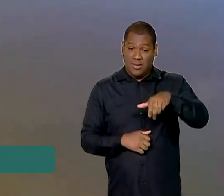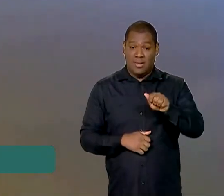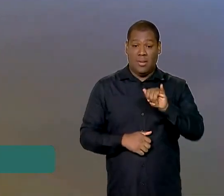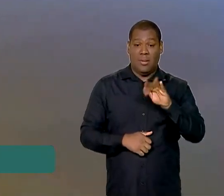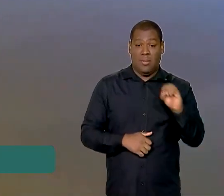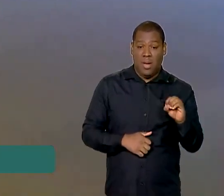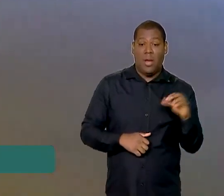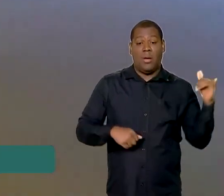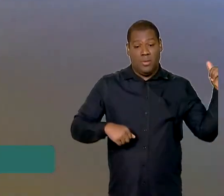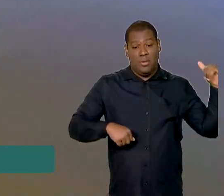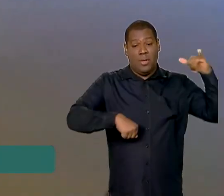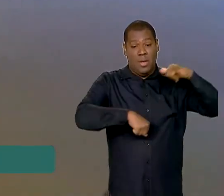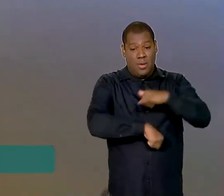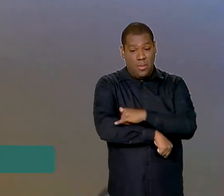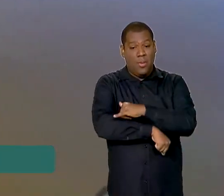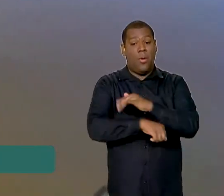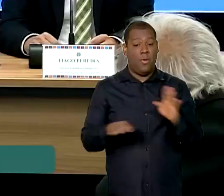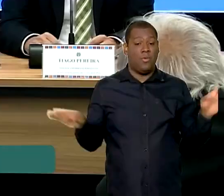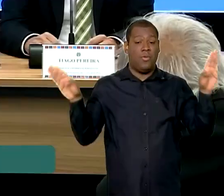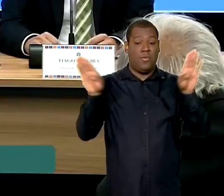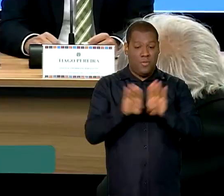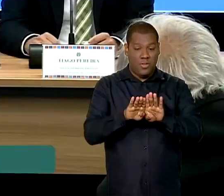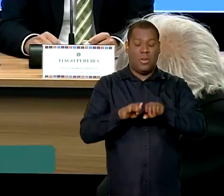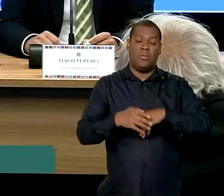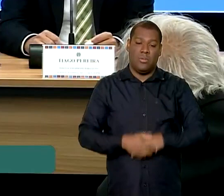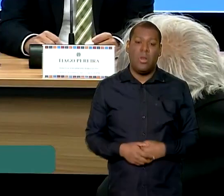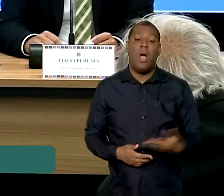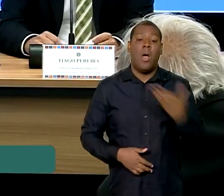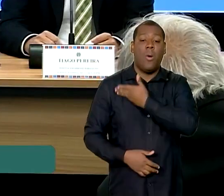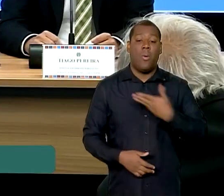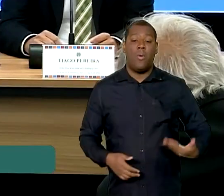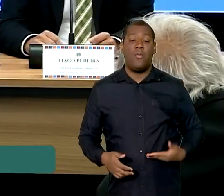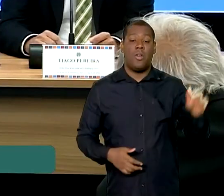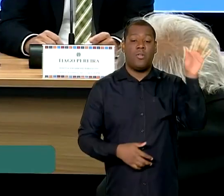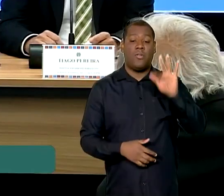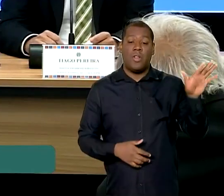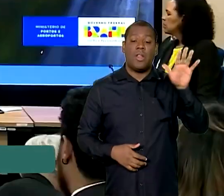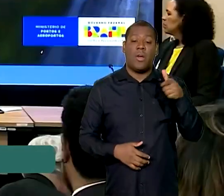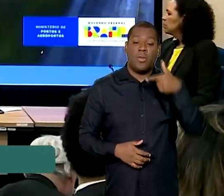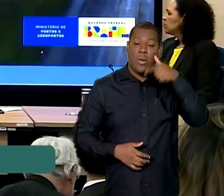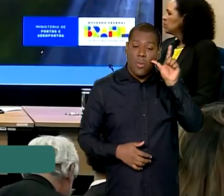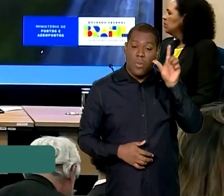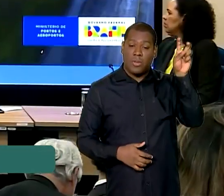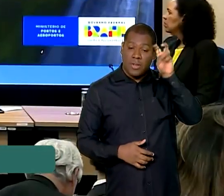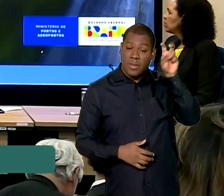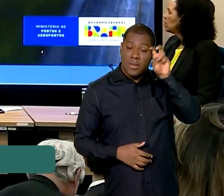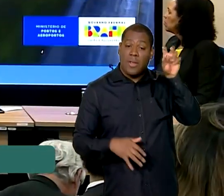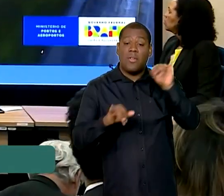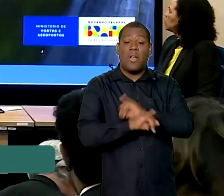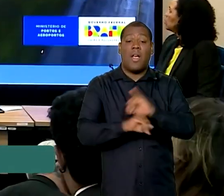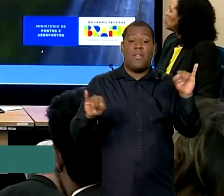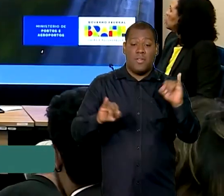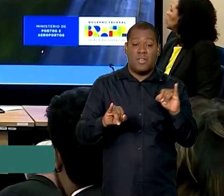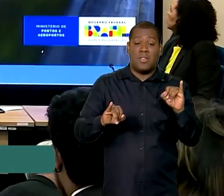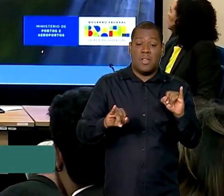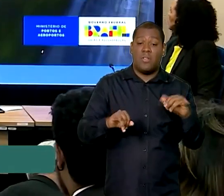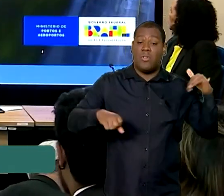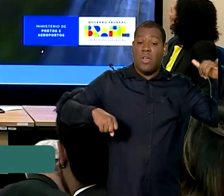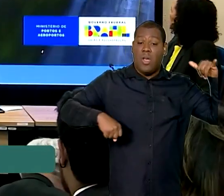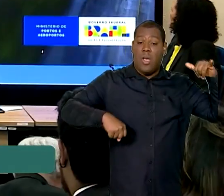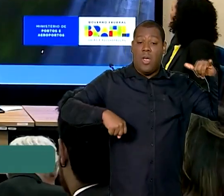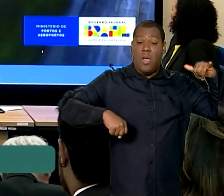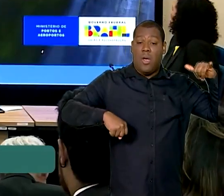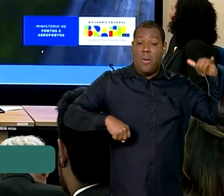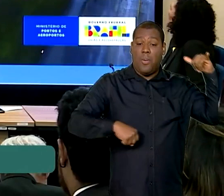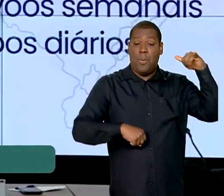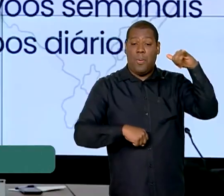impactos na malha aérea do Estado, o governo federal anunciou nesta quinta-feira a ampliação de voos em seis terminais